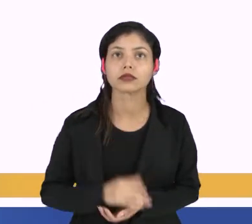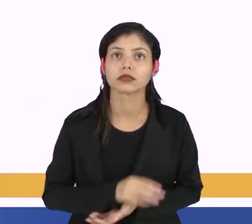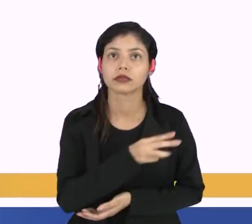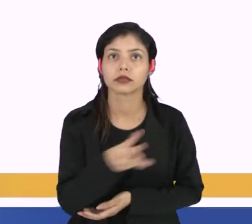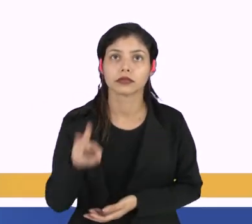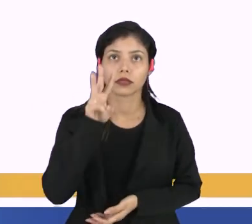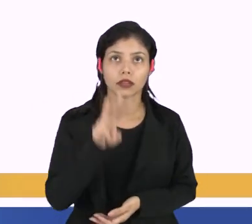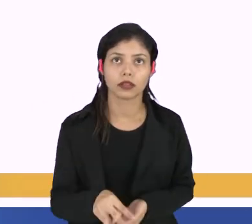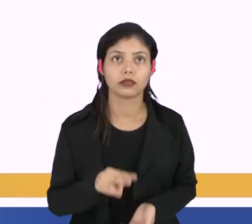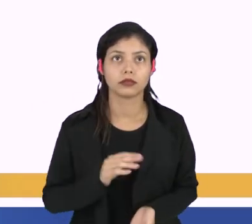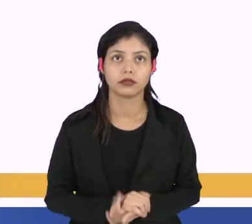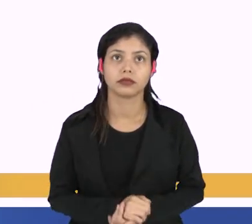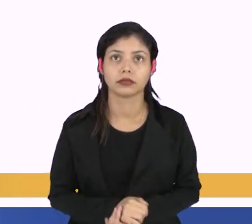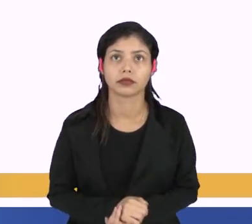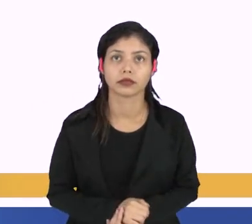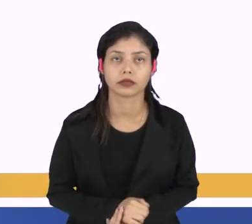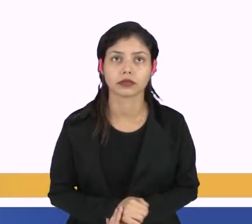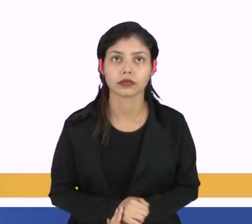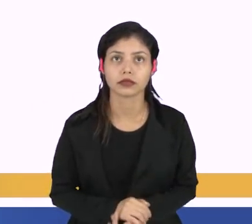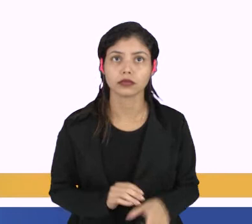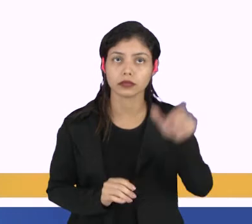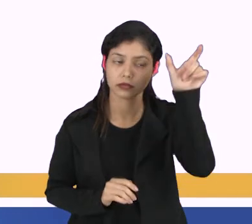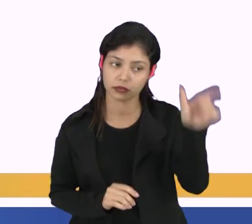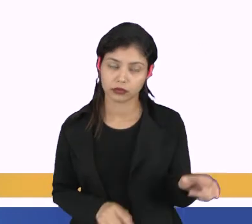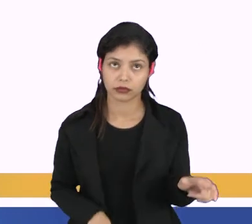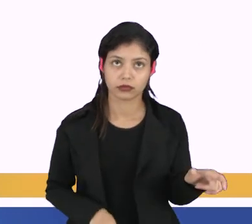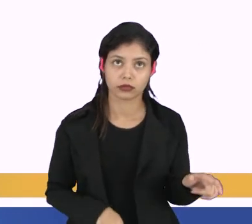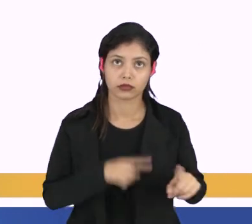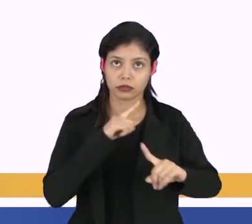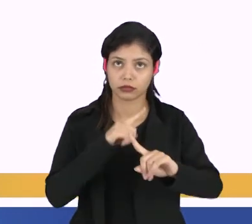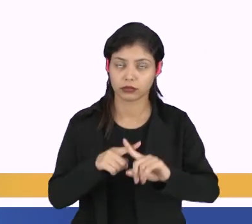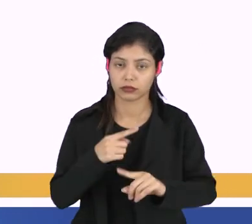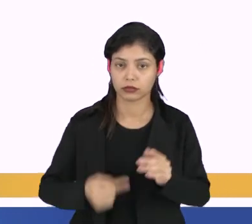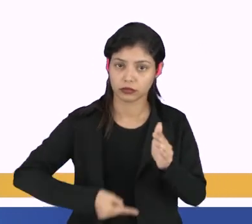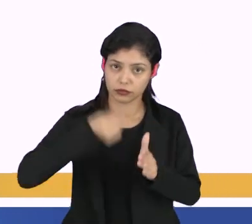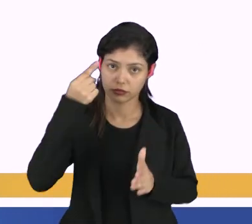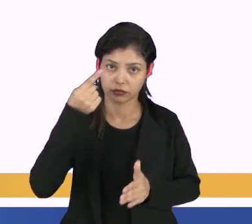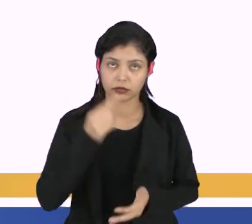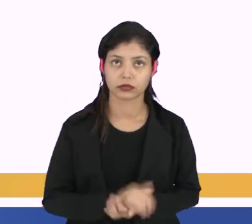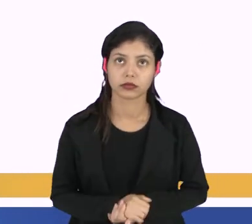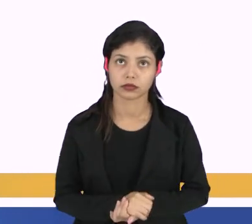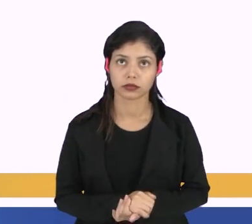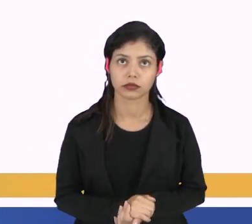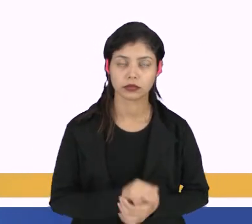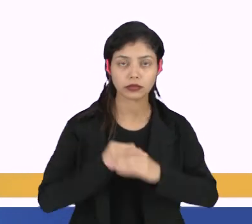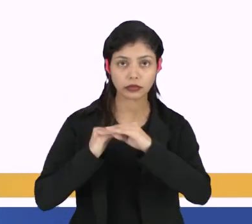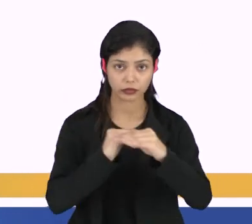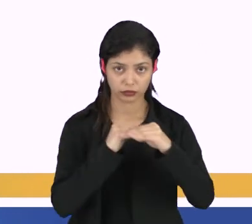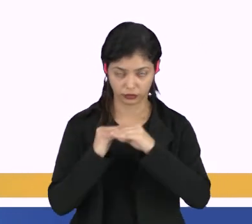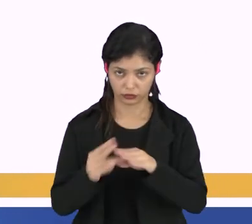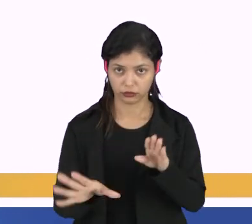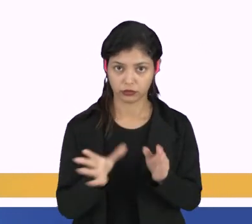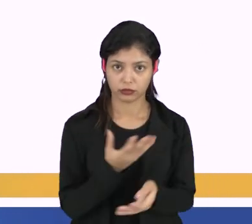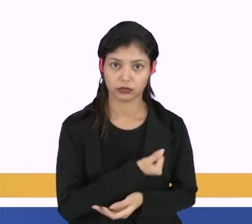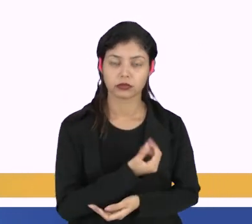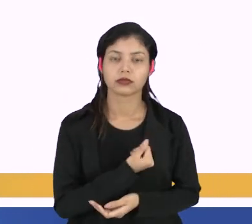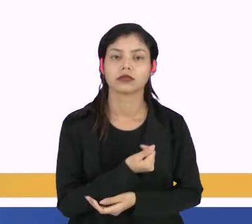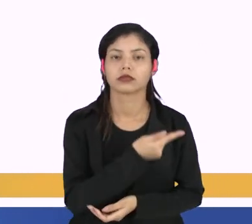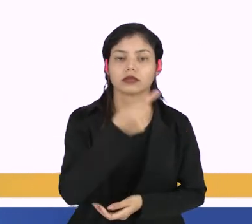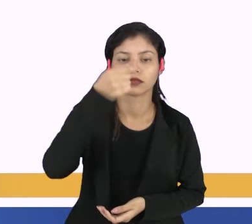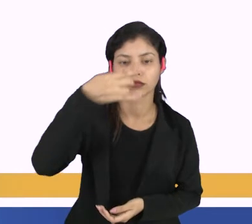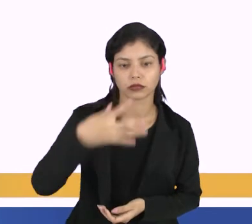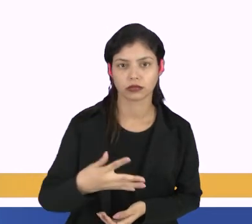entre duas matrizes, que é o número de coluna pela primeira, deve ser igual ao número de linha da segunda.